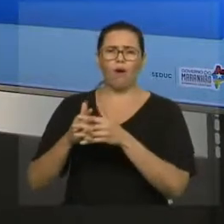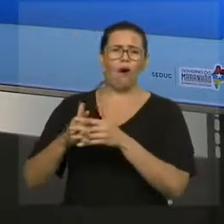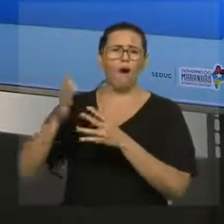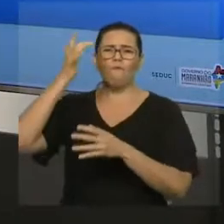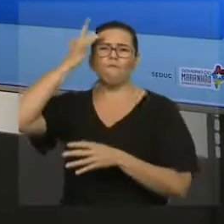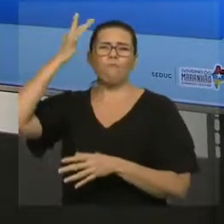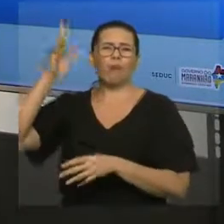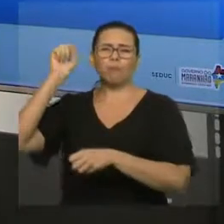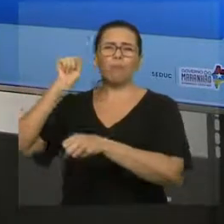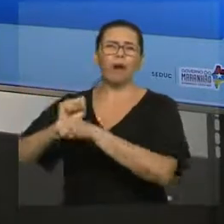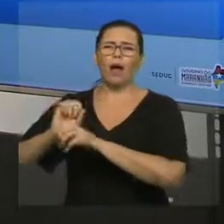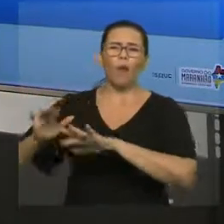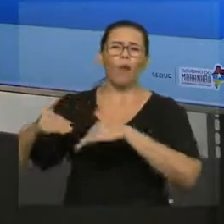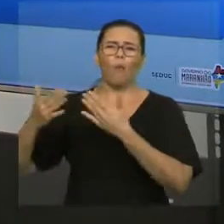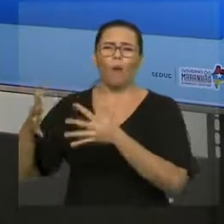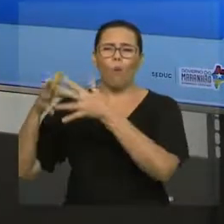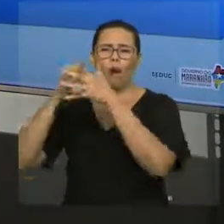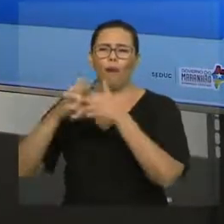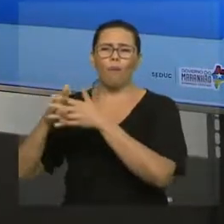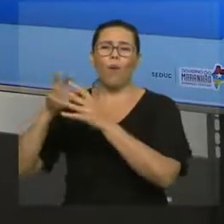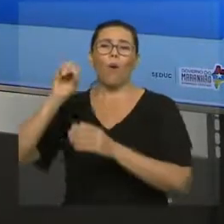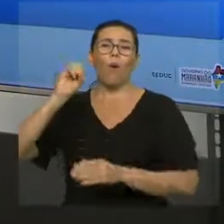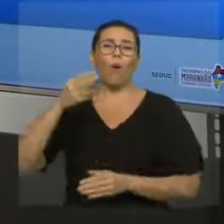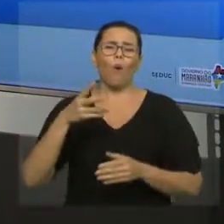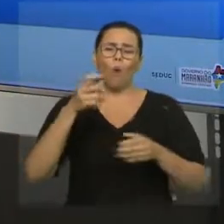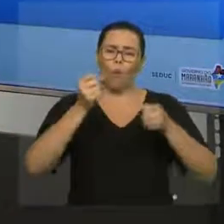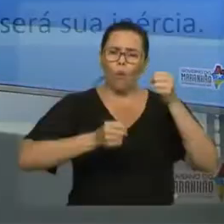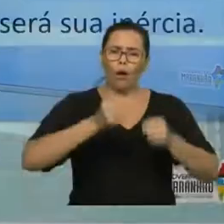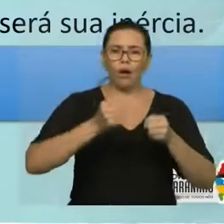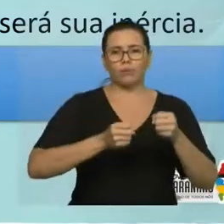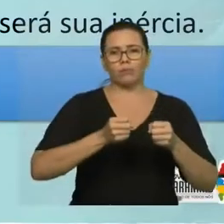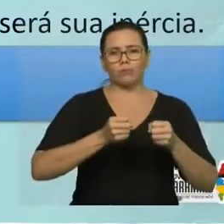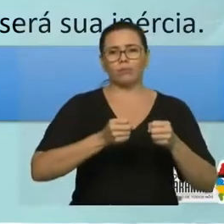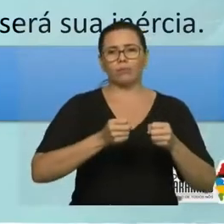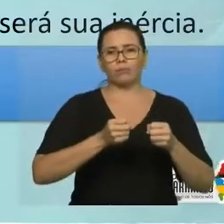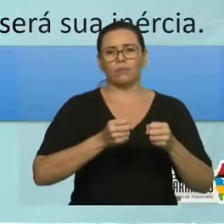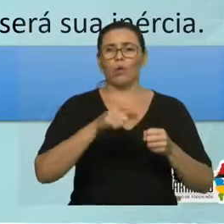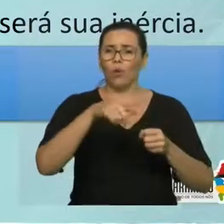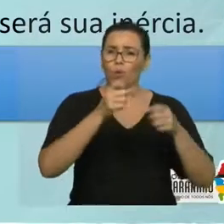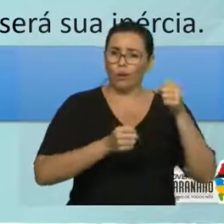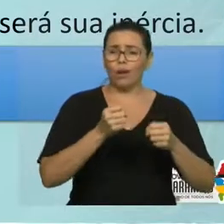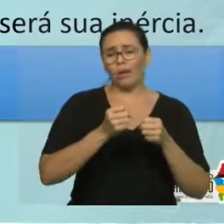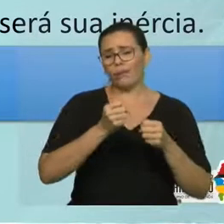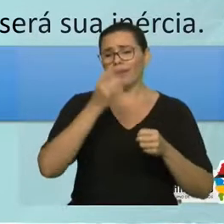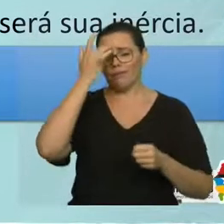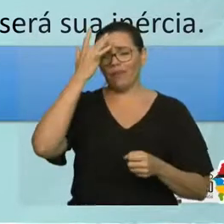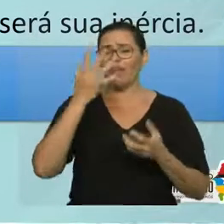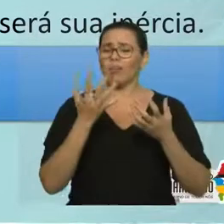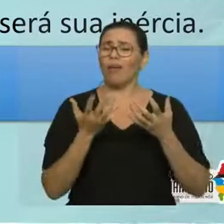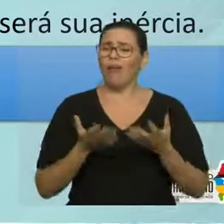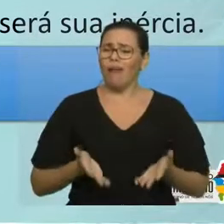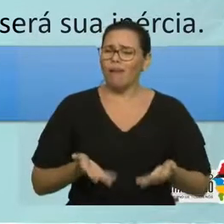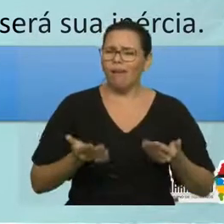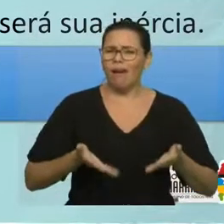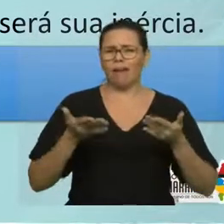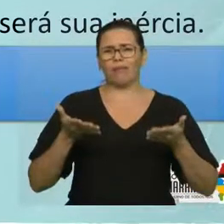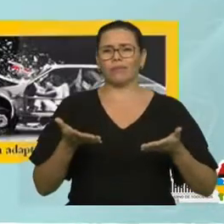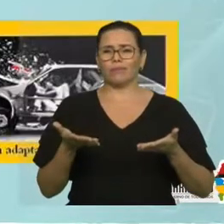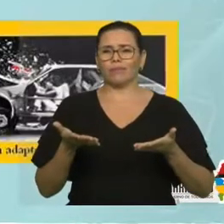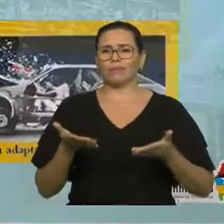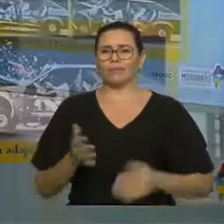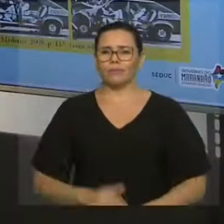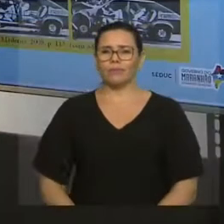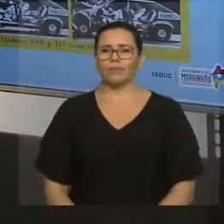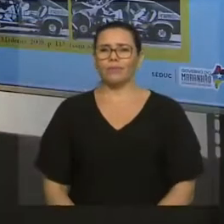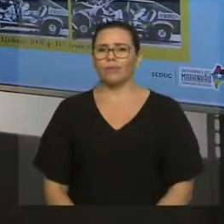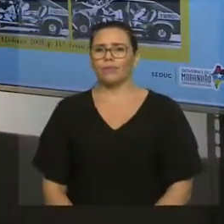velocidade. Então, tem essa diferença aí da massa, beleza? E a inércia, ela não é força, conforme eu já havia falado